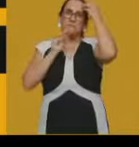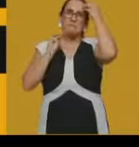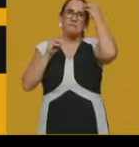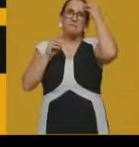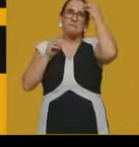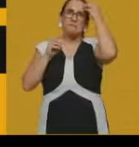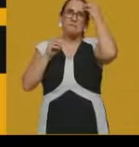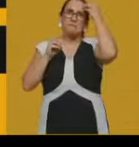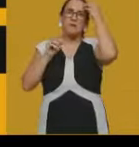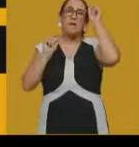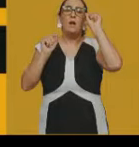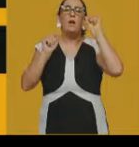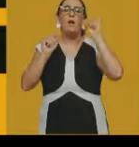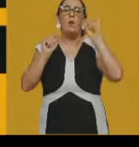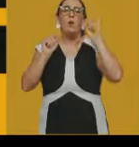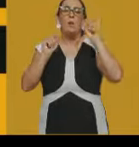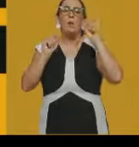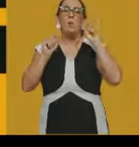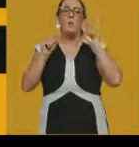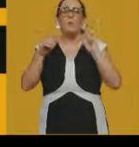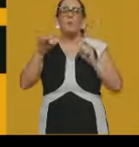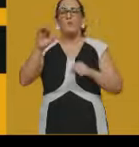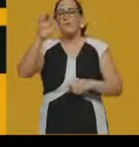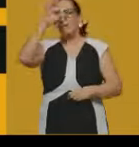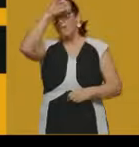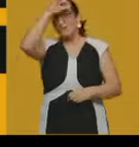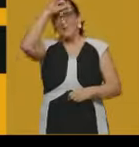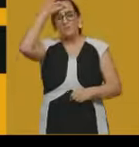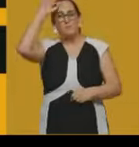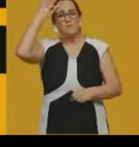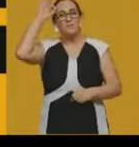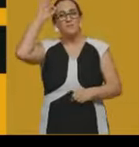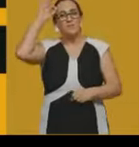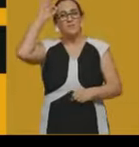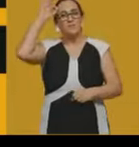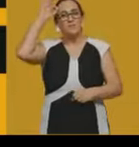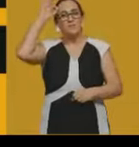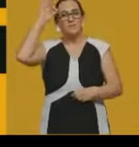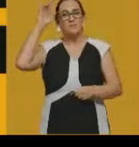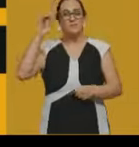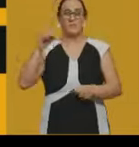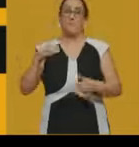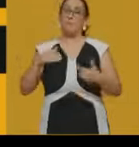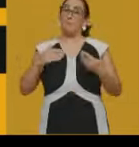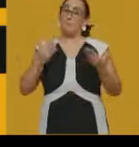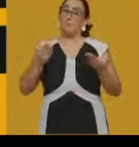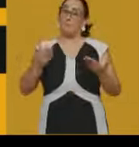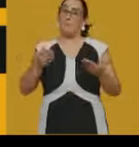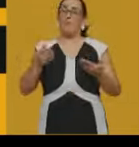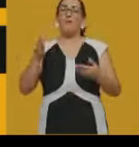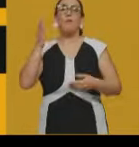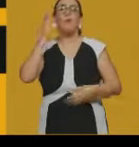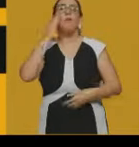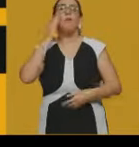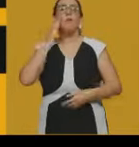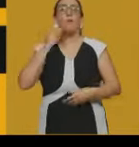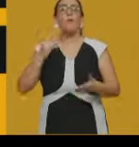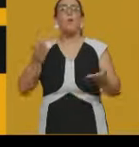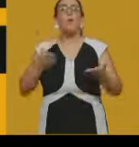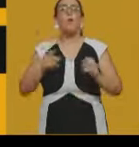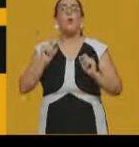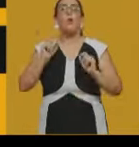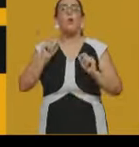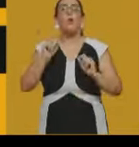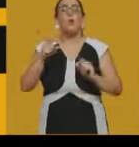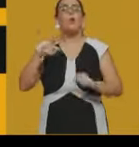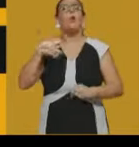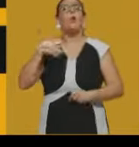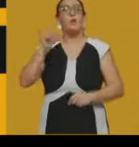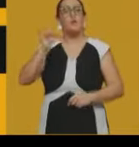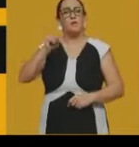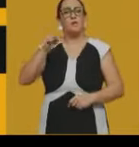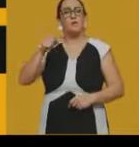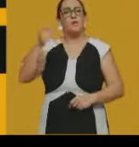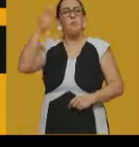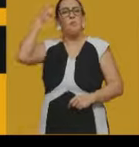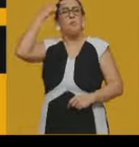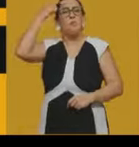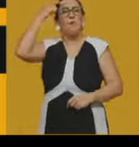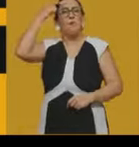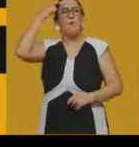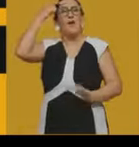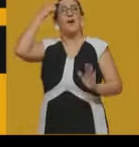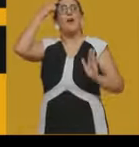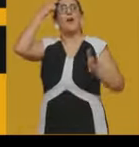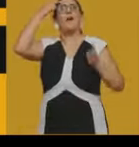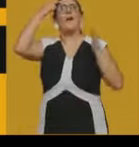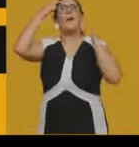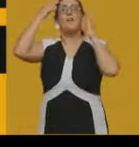sendo conduzido, né, pelo imigrante. A gente consegue compreender muito bem que há, sim, uma consciência maior das condições de trabalho,